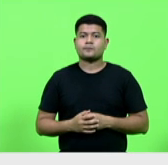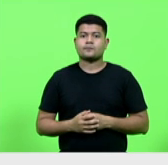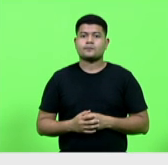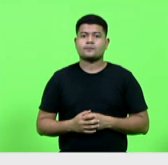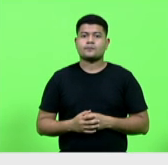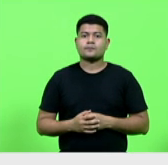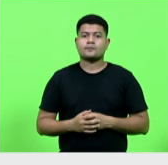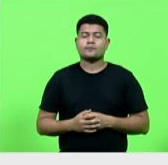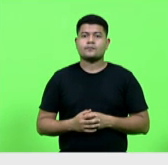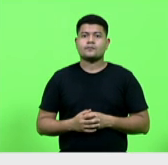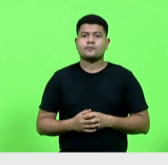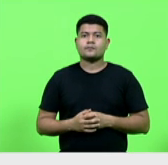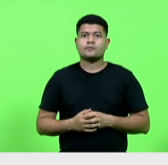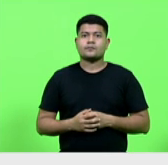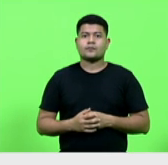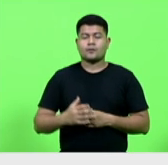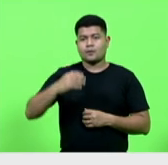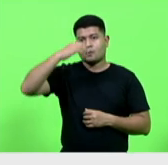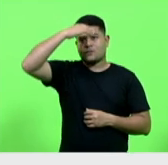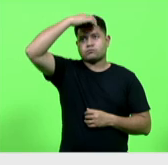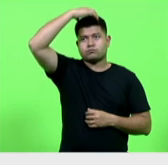como vota o coronel Mocelin,